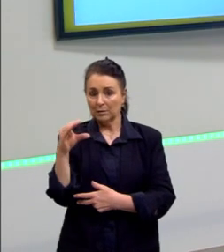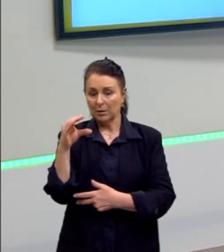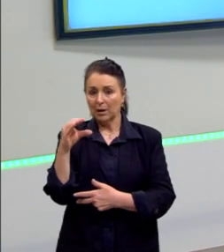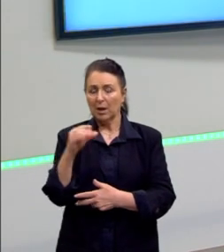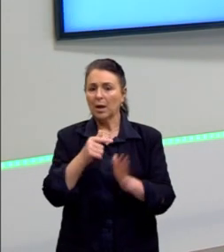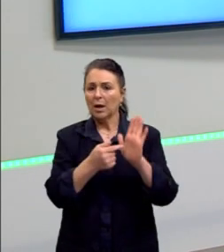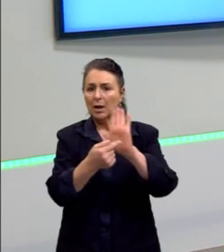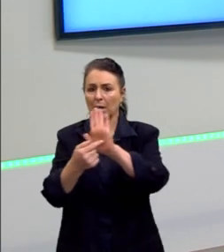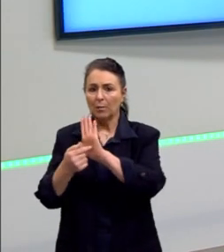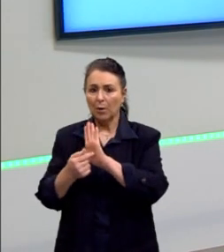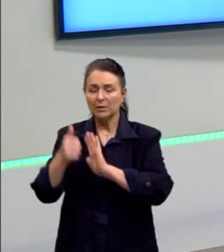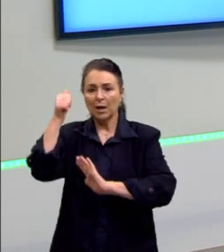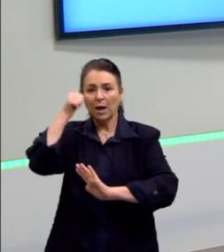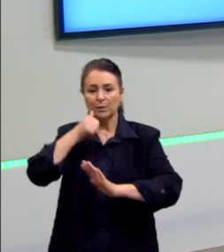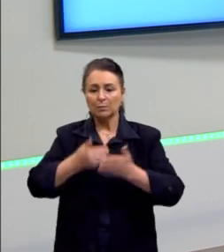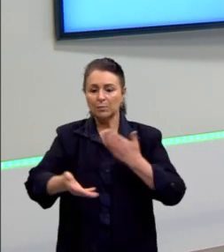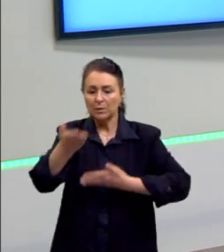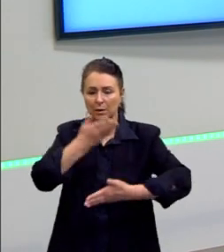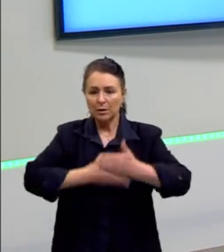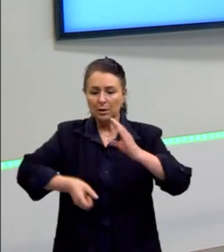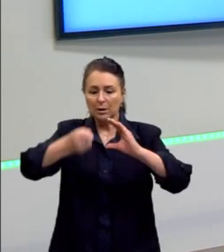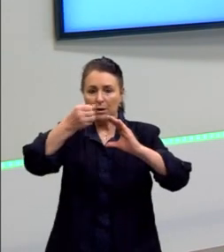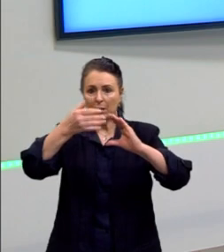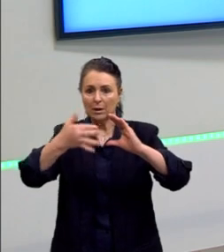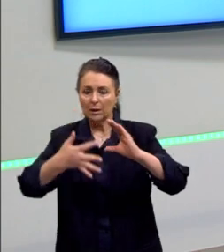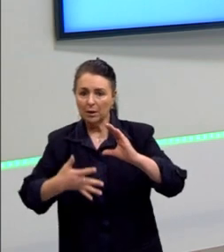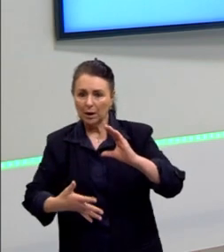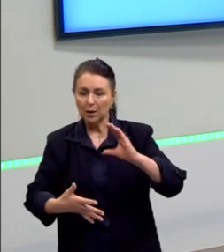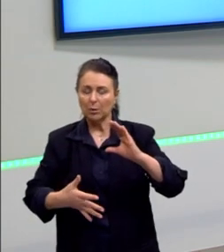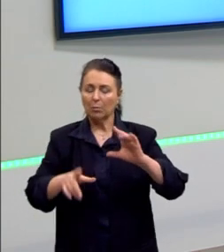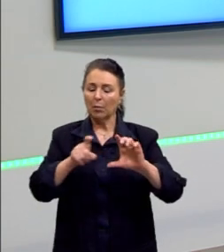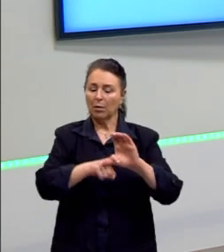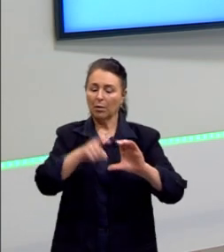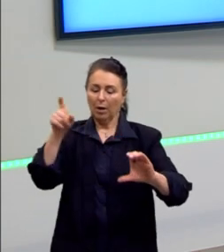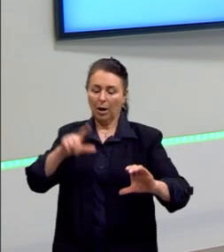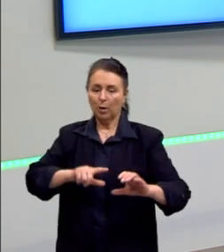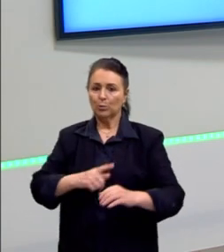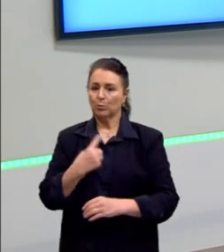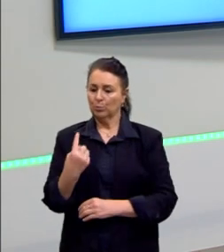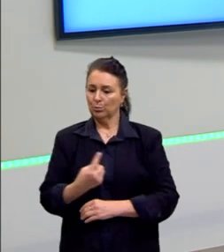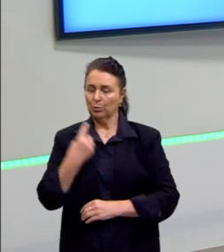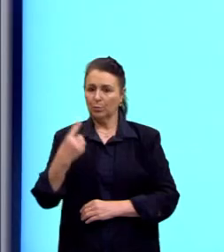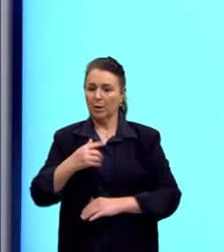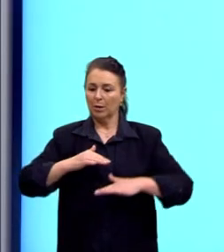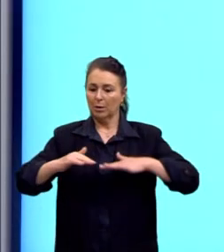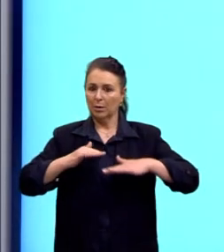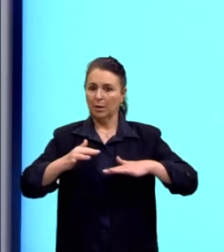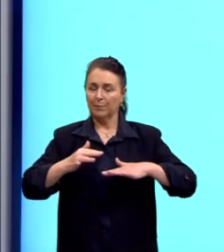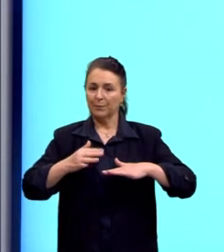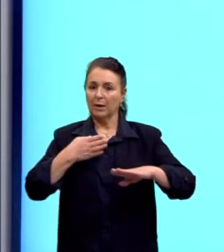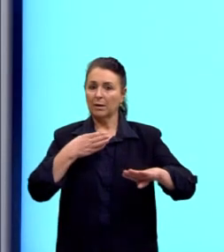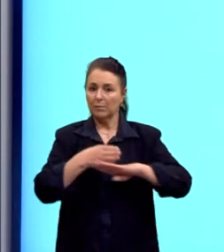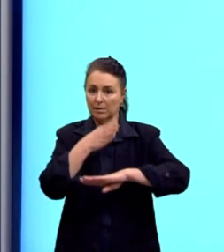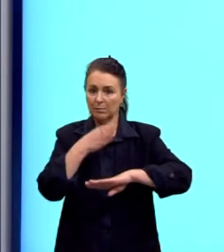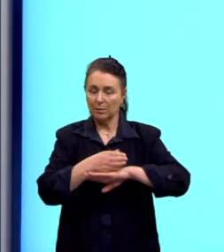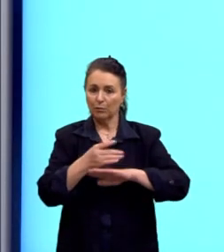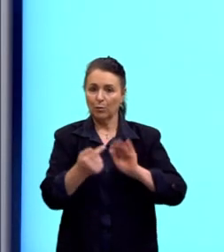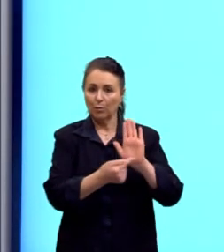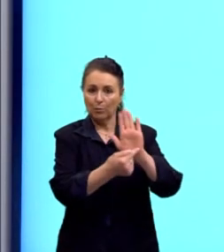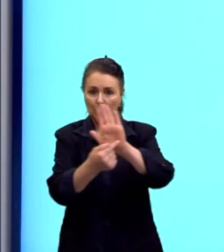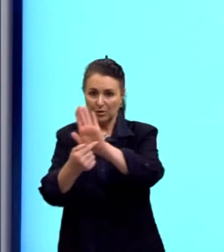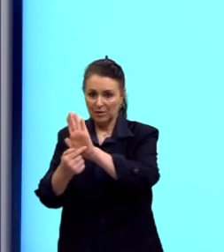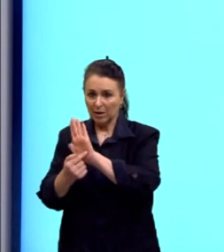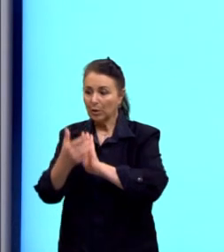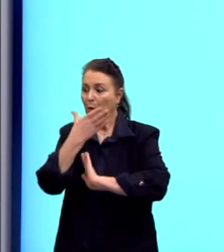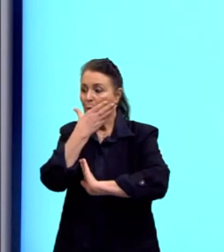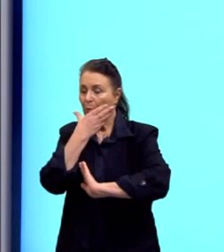mulheres comerciantes, caracterizadas pela perícia, autonomia e mobilidade. A sua presença, que foi atestada por viajantes